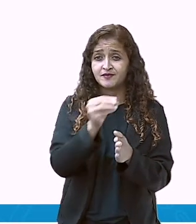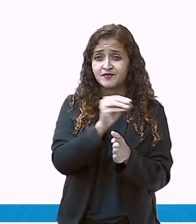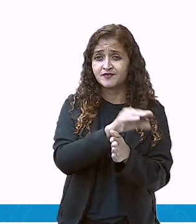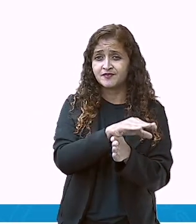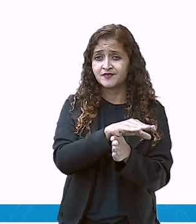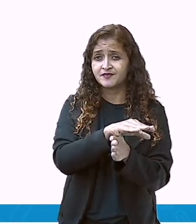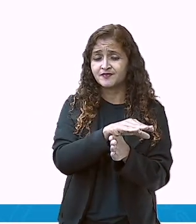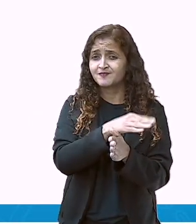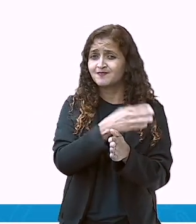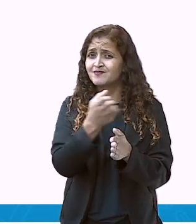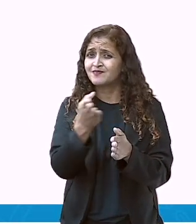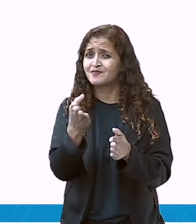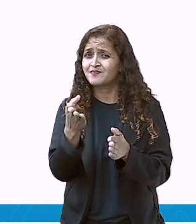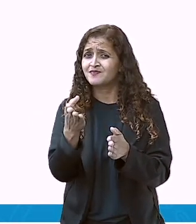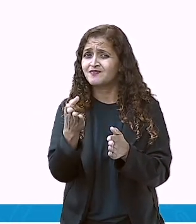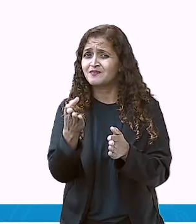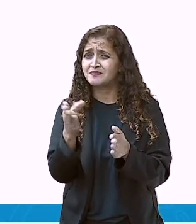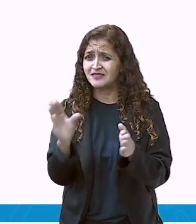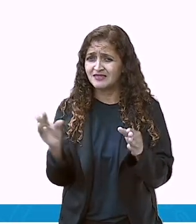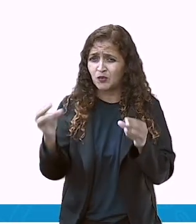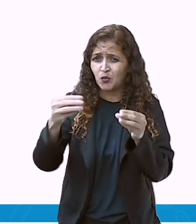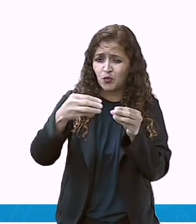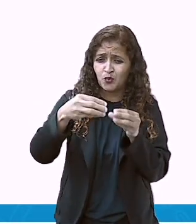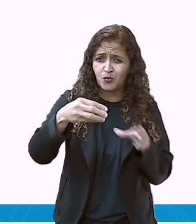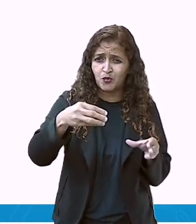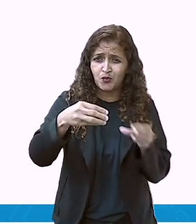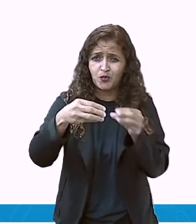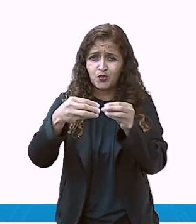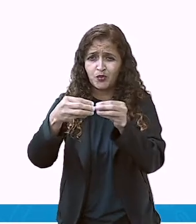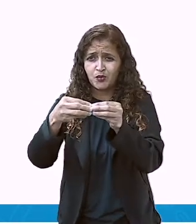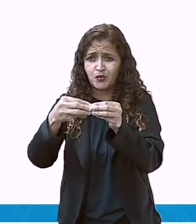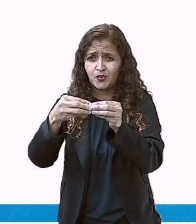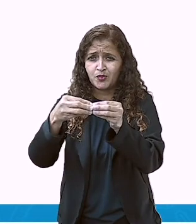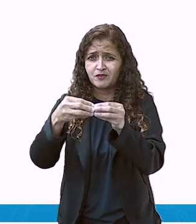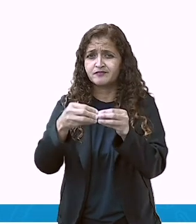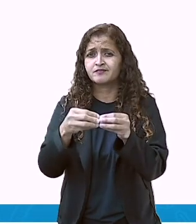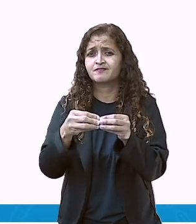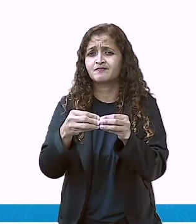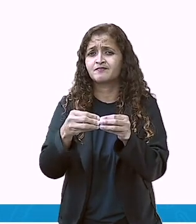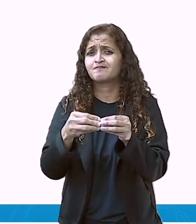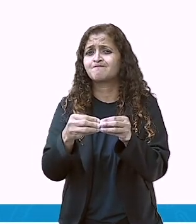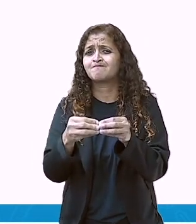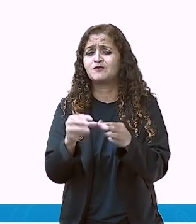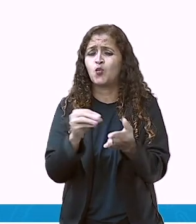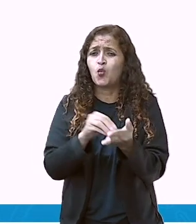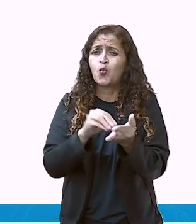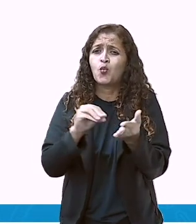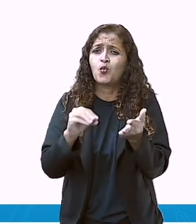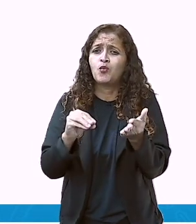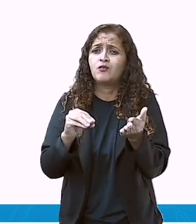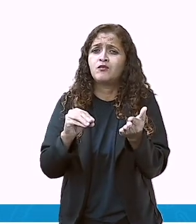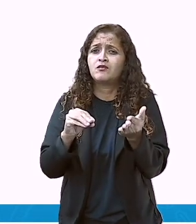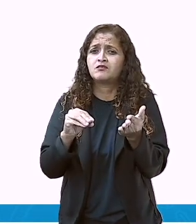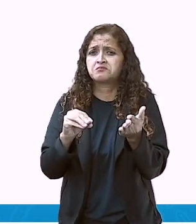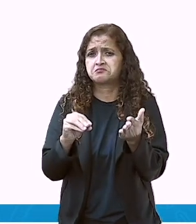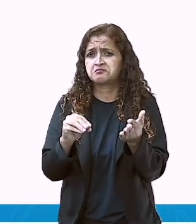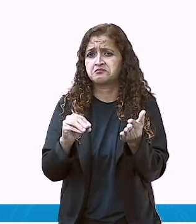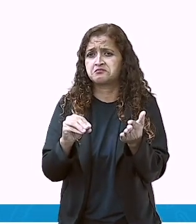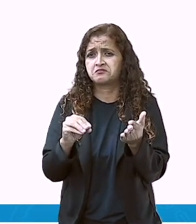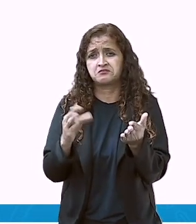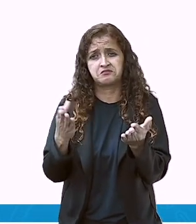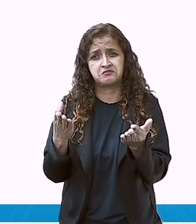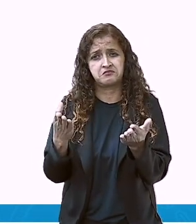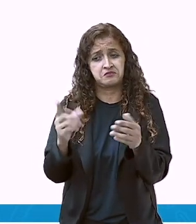Só que será que esse calendário está completo? Vocês não estão achando que está faltando meses nesse